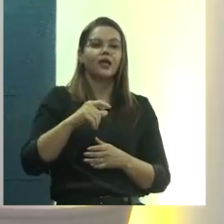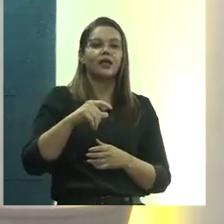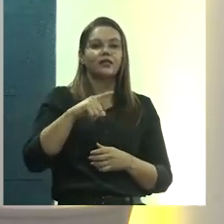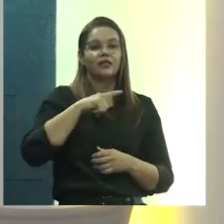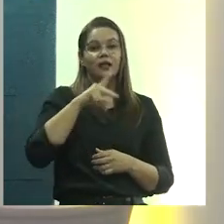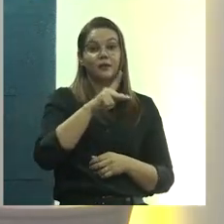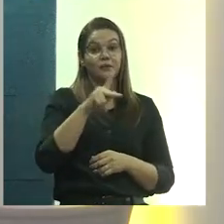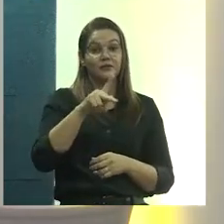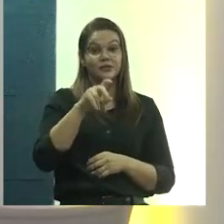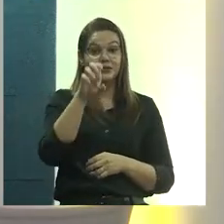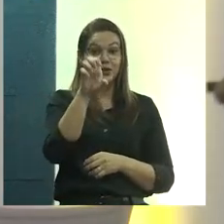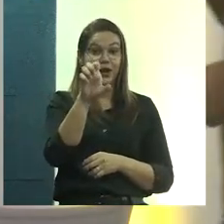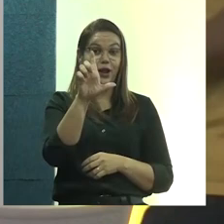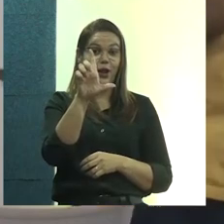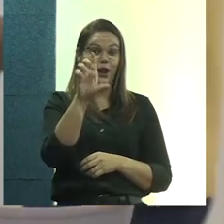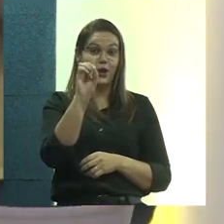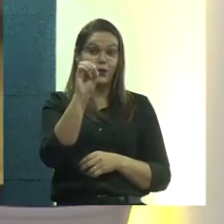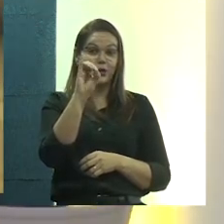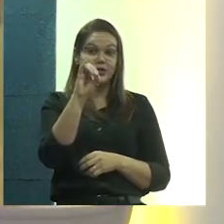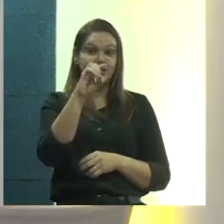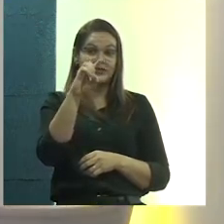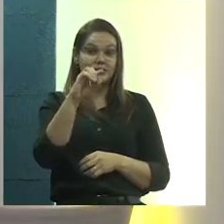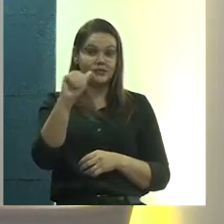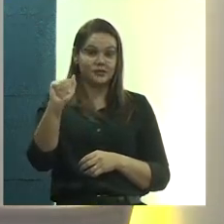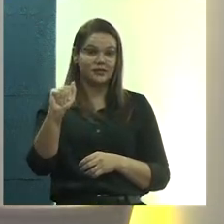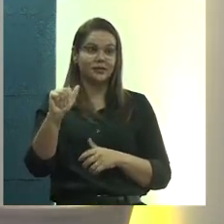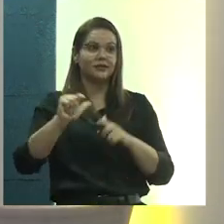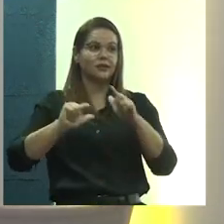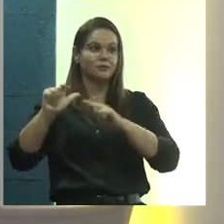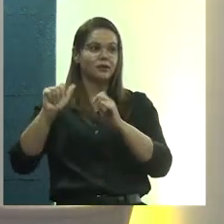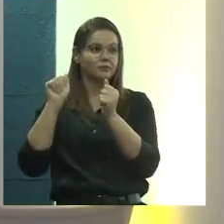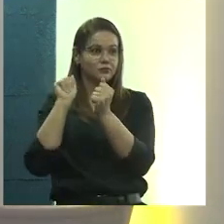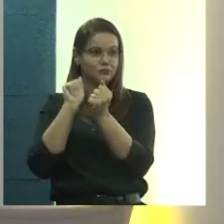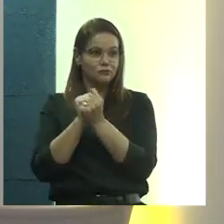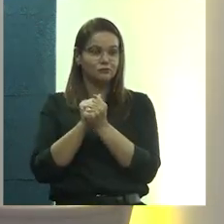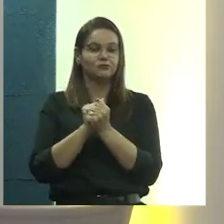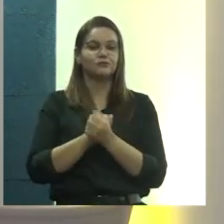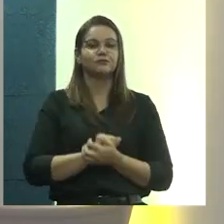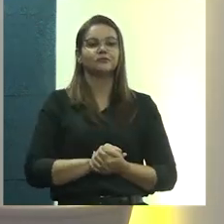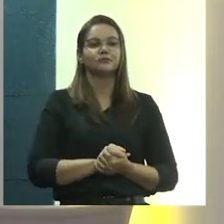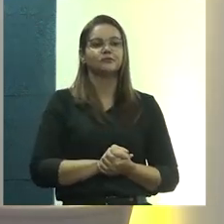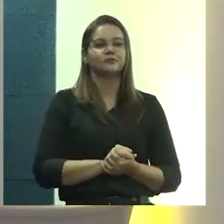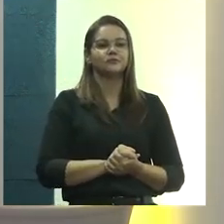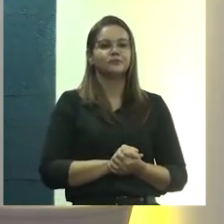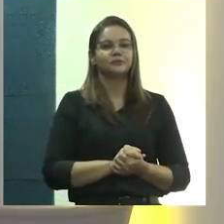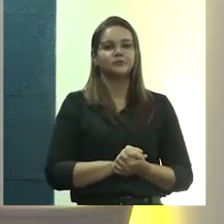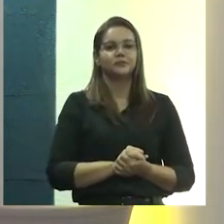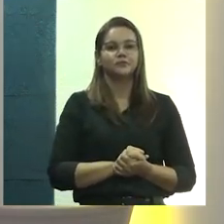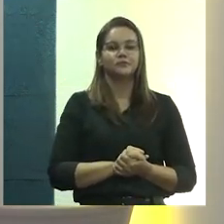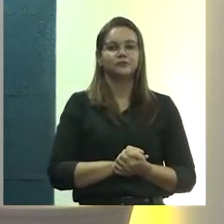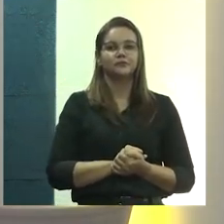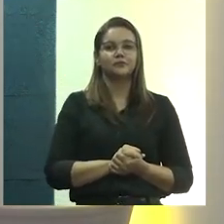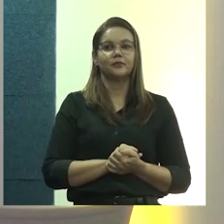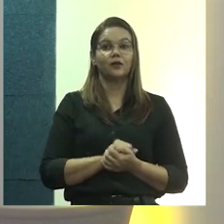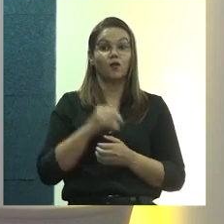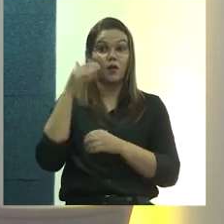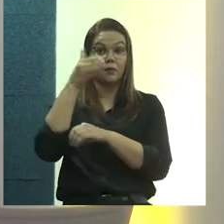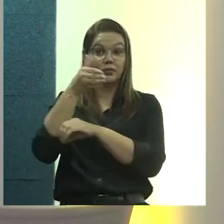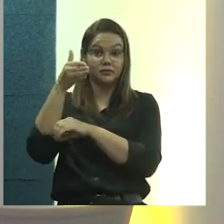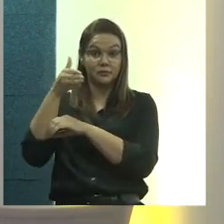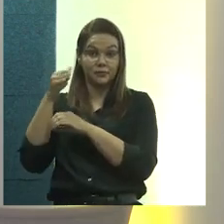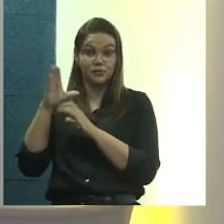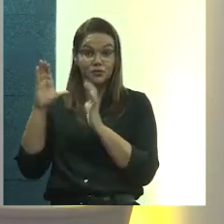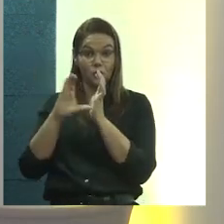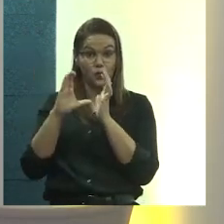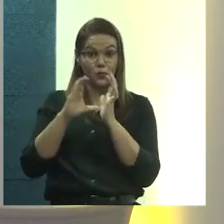professora Heloísa, né? Trabalhamos juntos nessa época. Então, a participação,